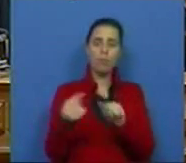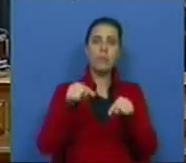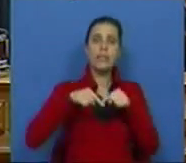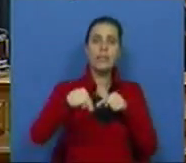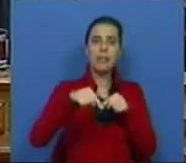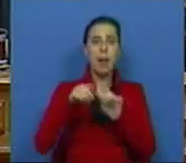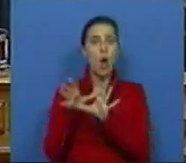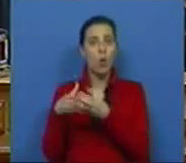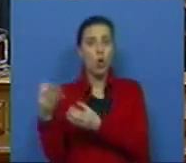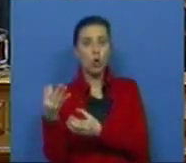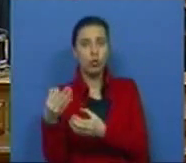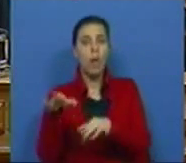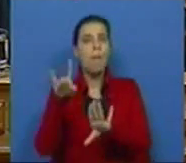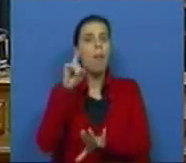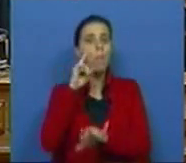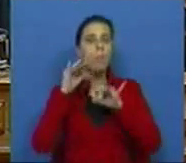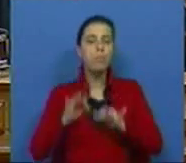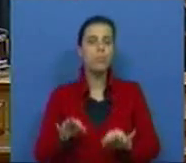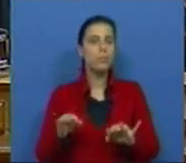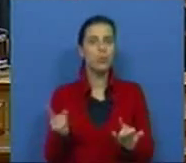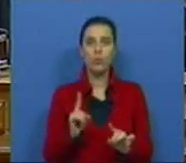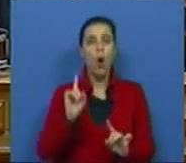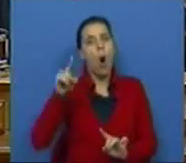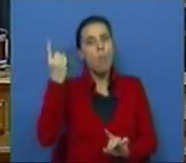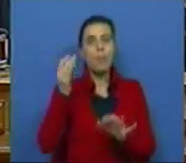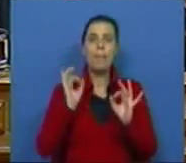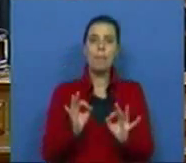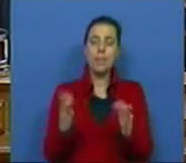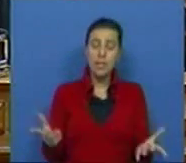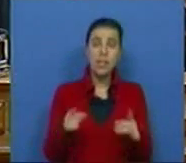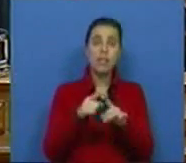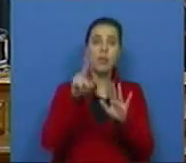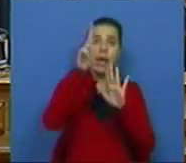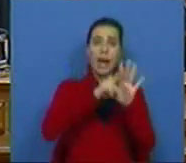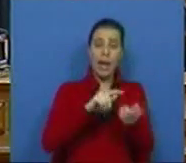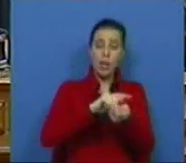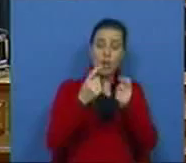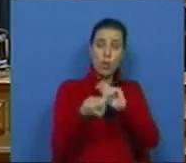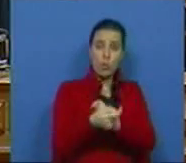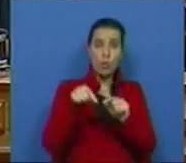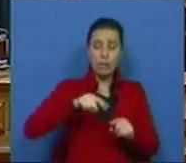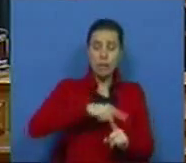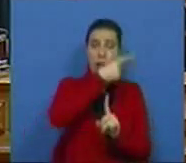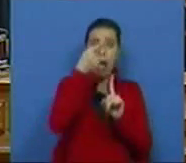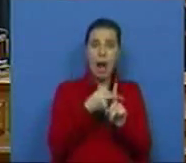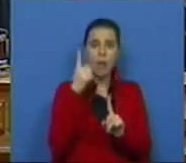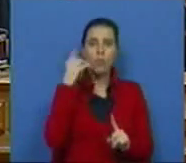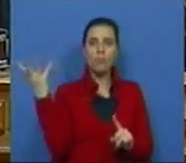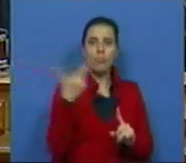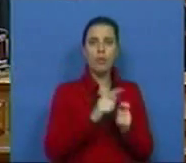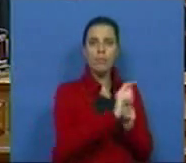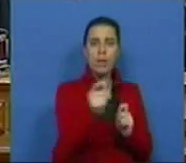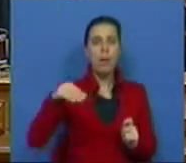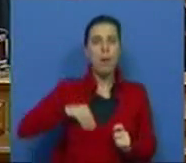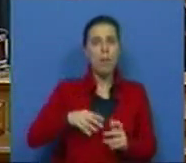esta semana na Comissão, mas que não garantem aquilo que era preciso. Que era que as regras mudam este ano. Que o número de bolseiros